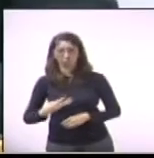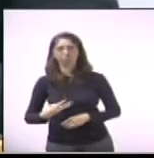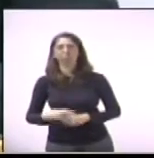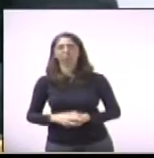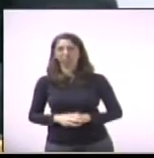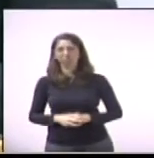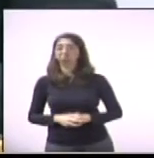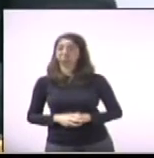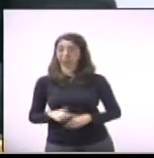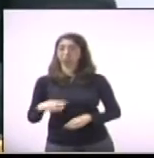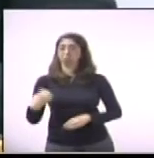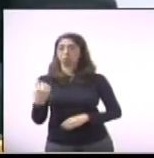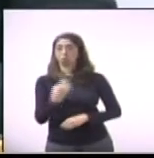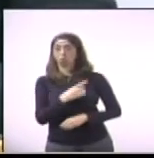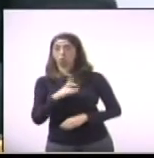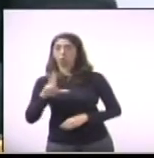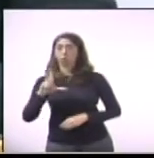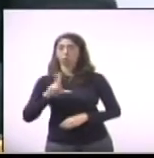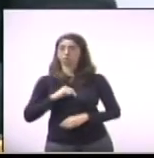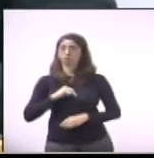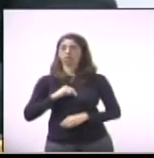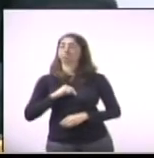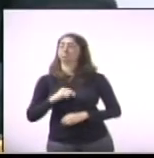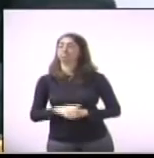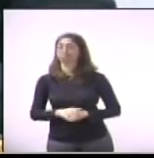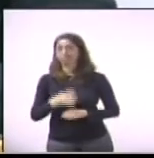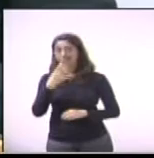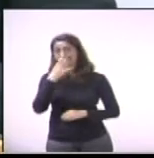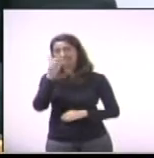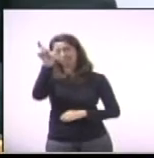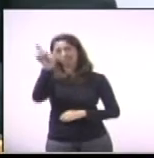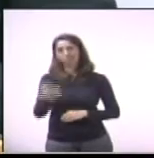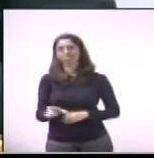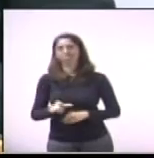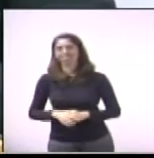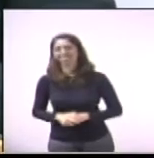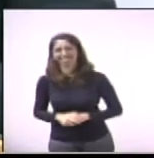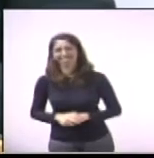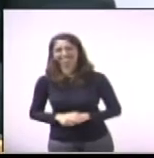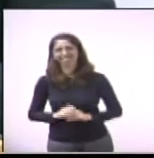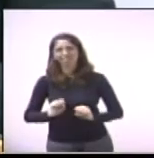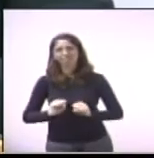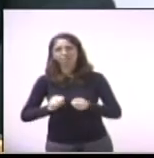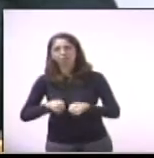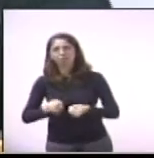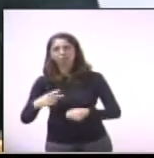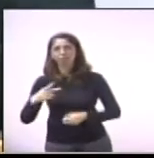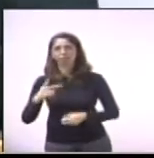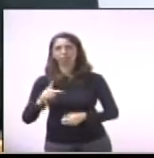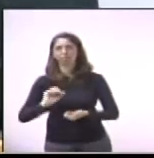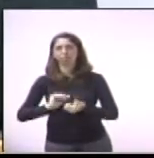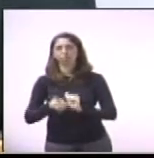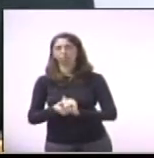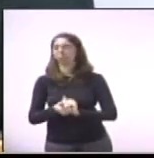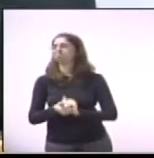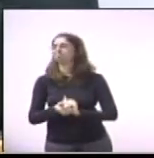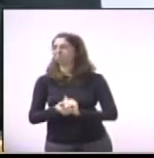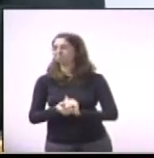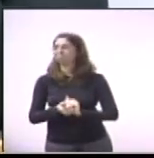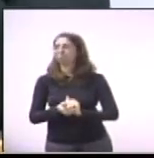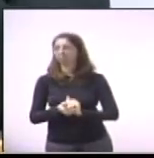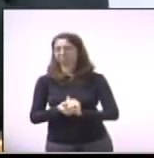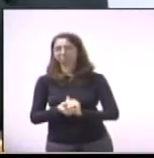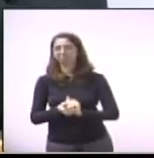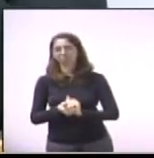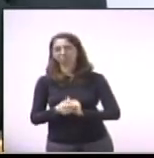Então é uma honra para nós, viu, Gustavo, ter você aqui e fazer essa moção, e por essa dedicação que você tem ao esporte, é um